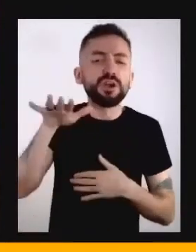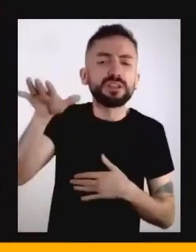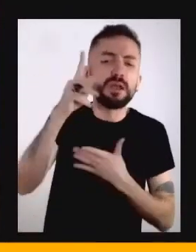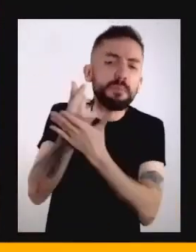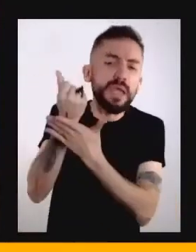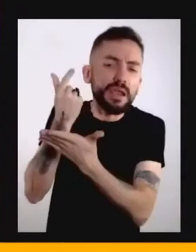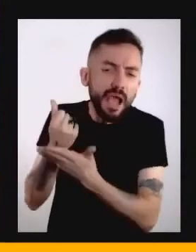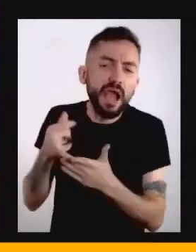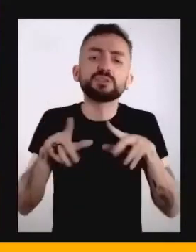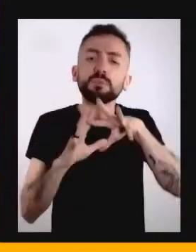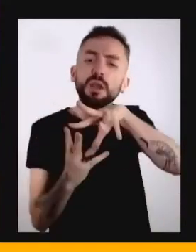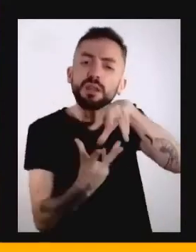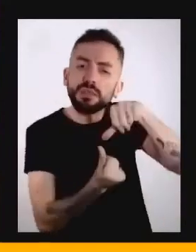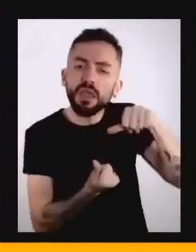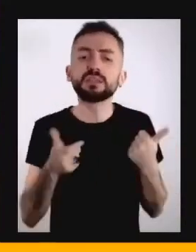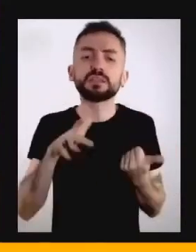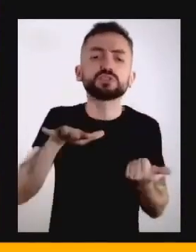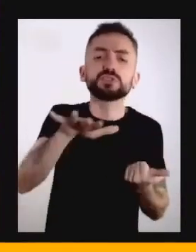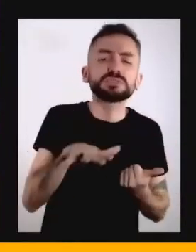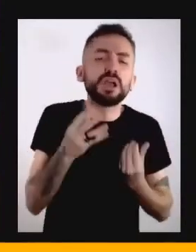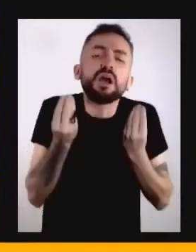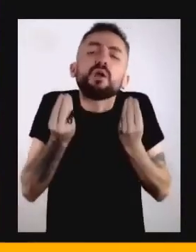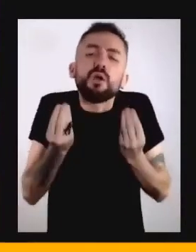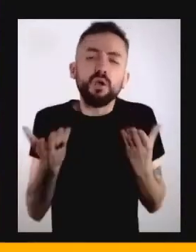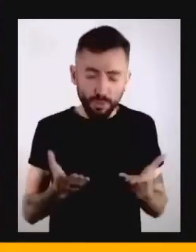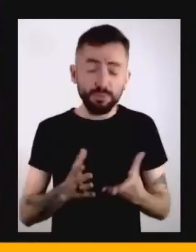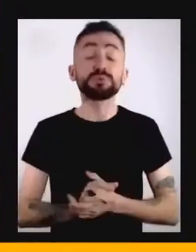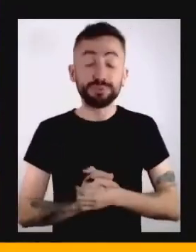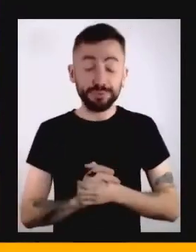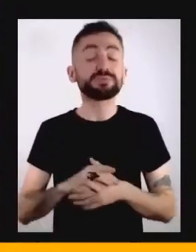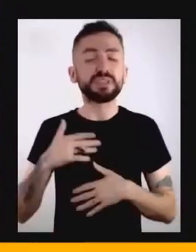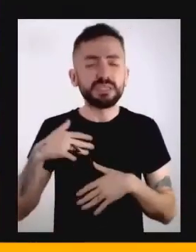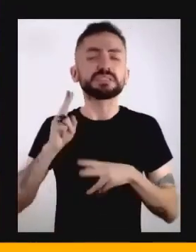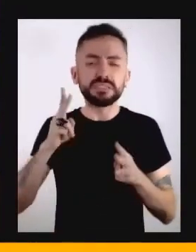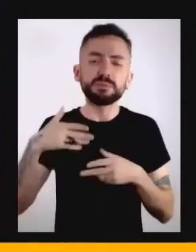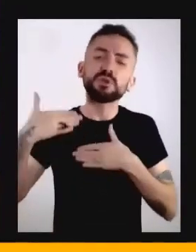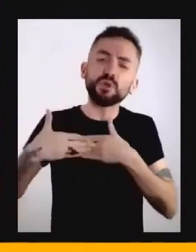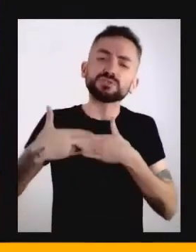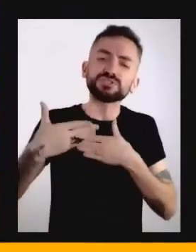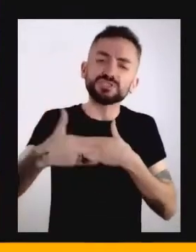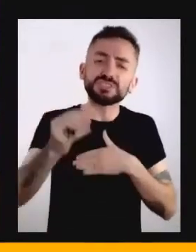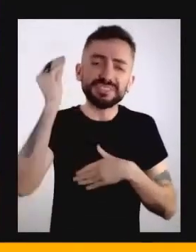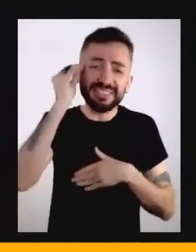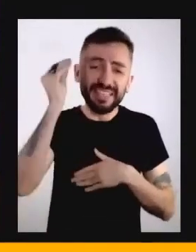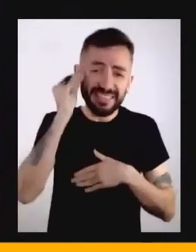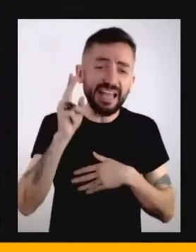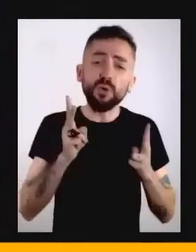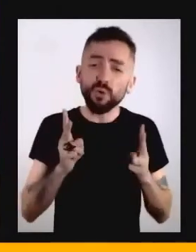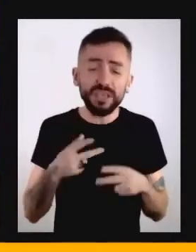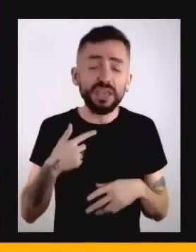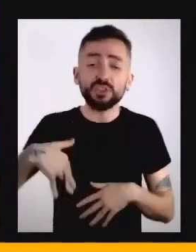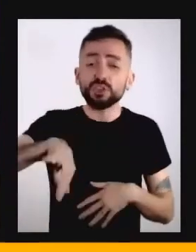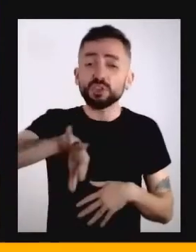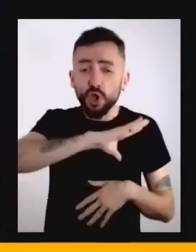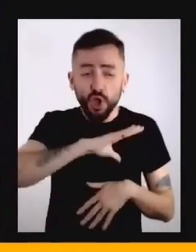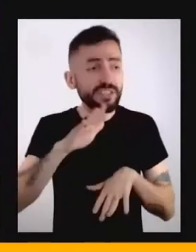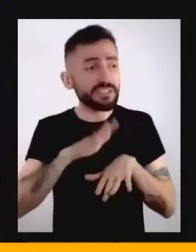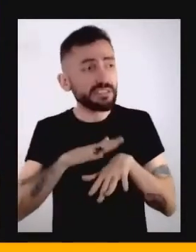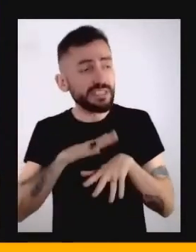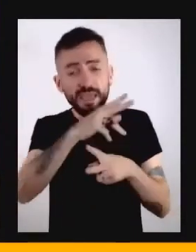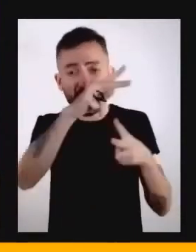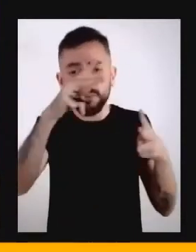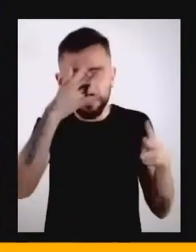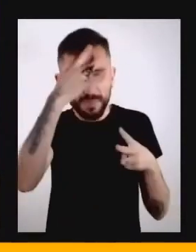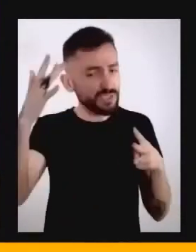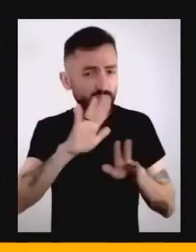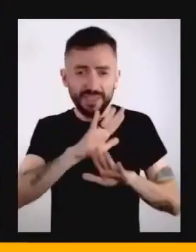planeta? A gente vive esse contínuo processo de dessincronização de nós mesmos e do